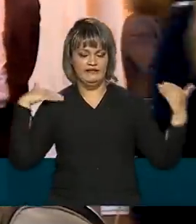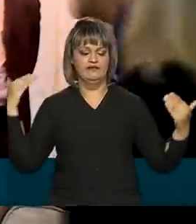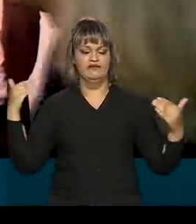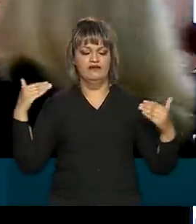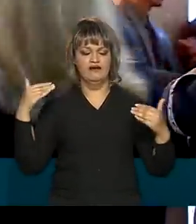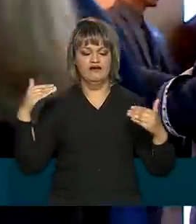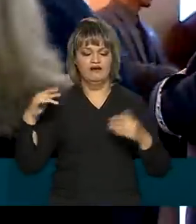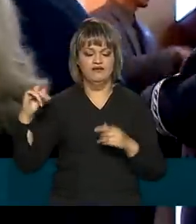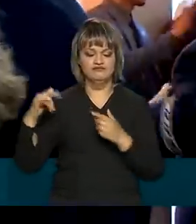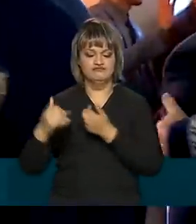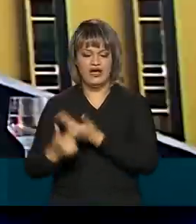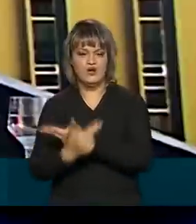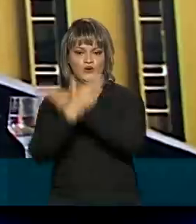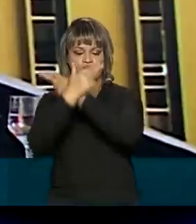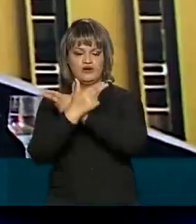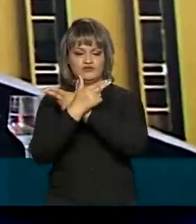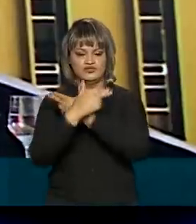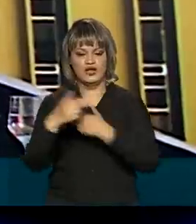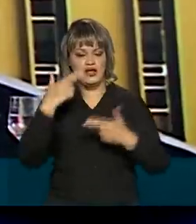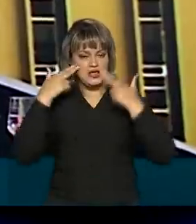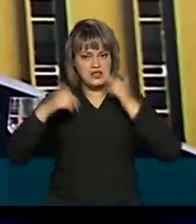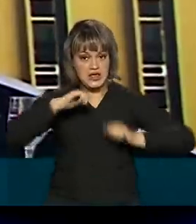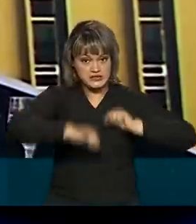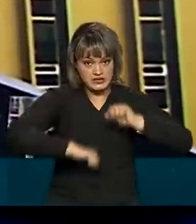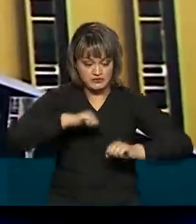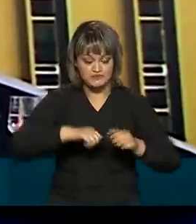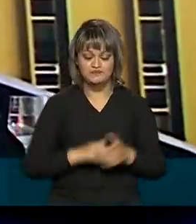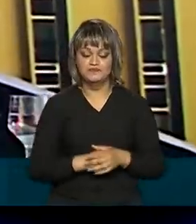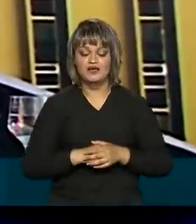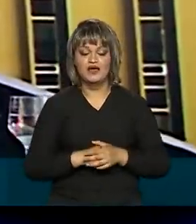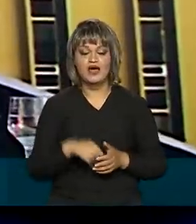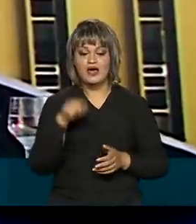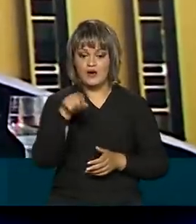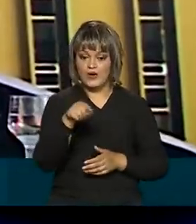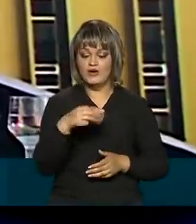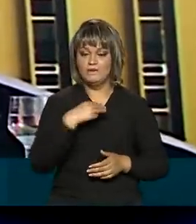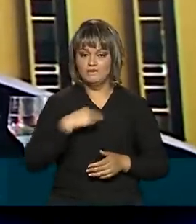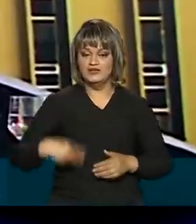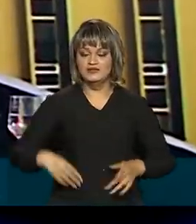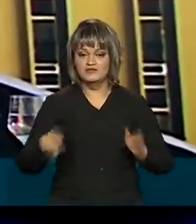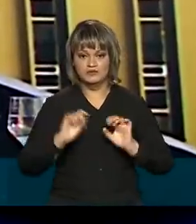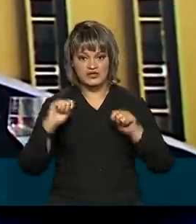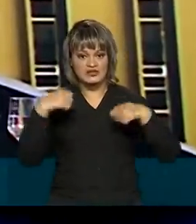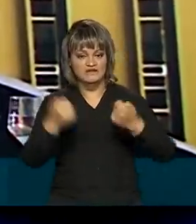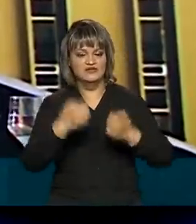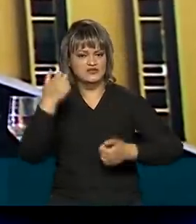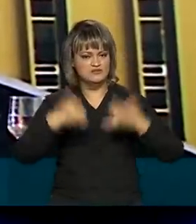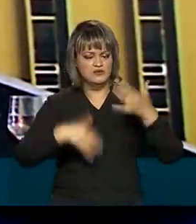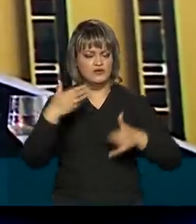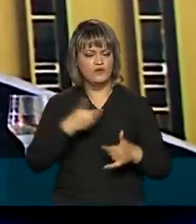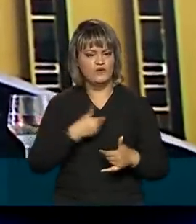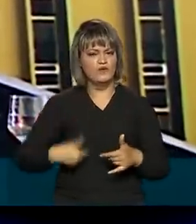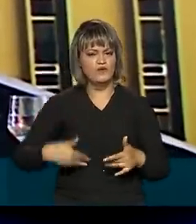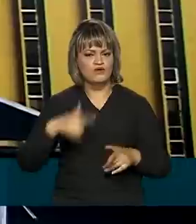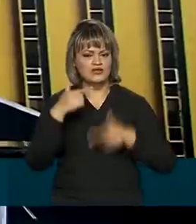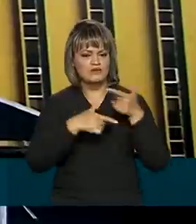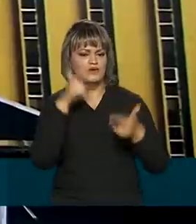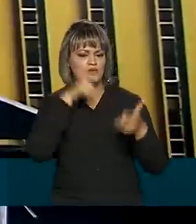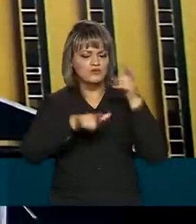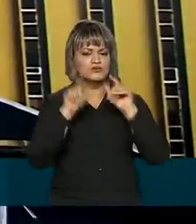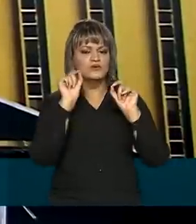Aeronáutica. No encontro, o ministro da Defesa lembrou das entregas do governo nos últimos três anos.